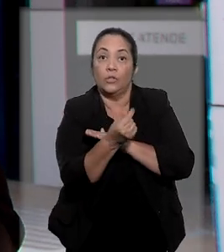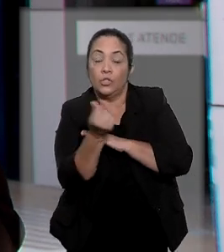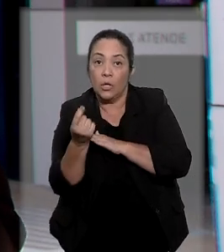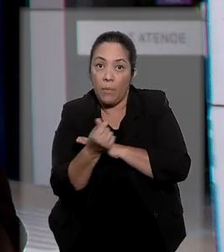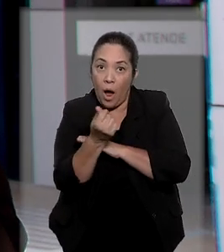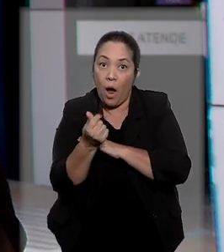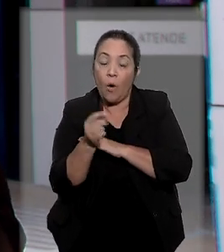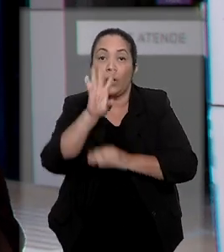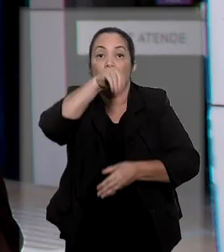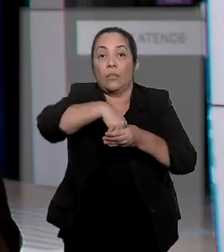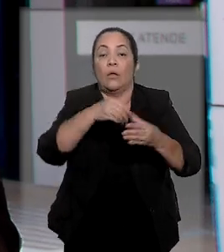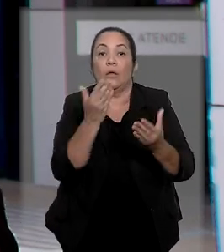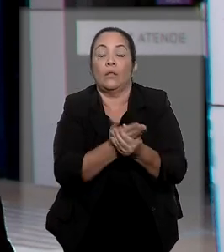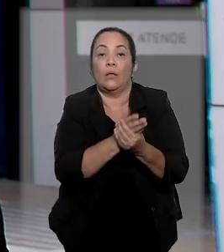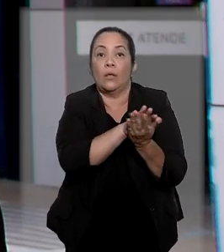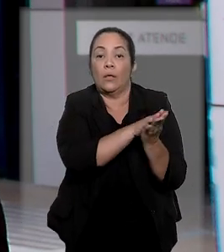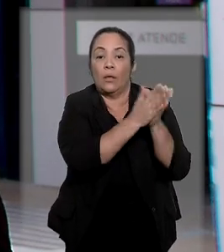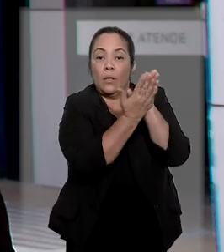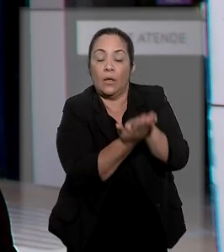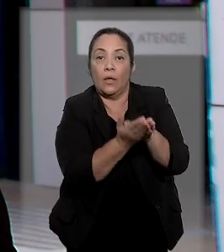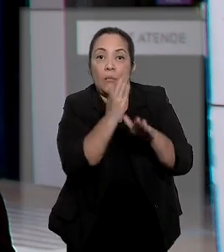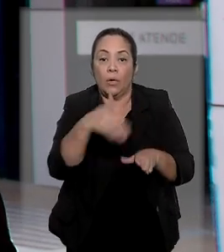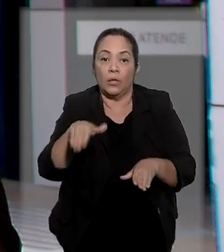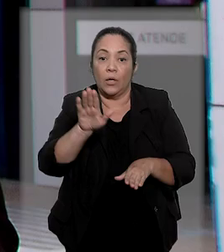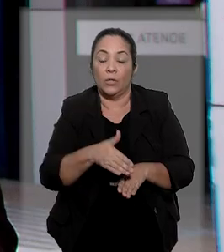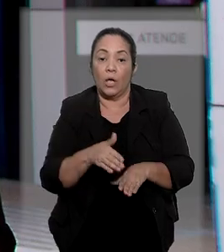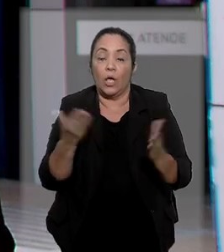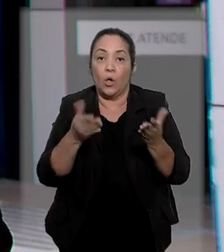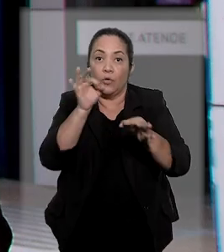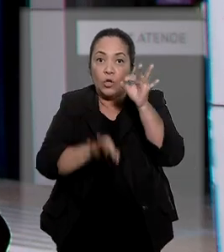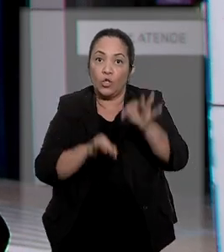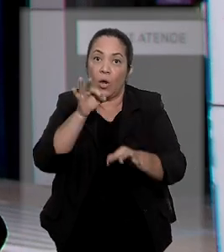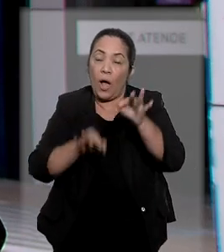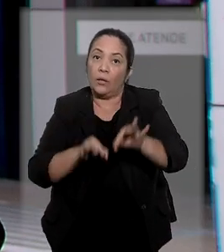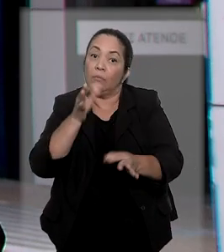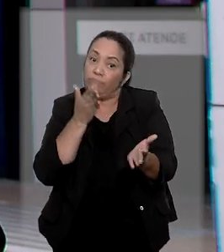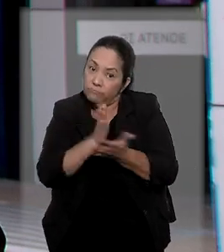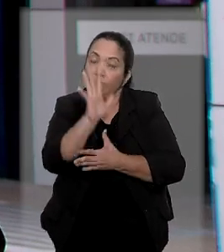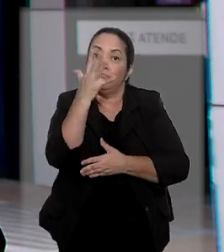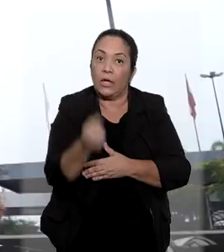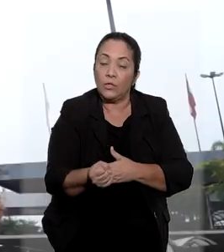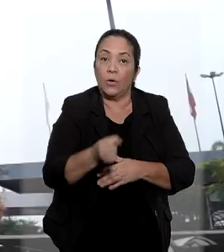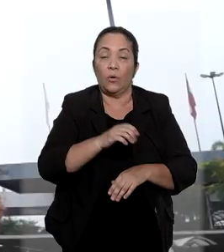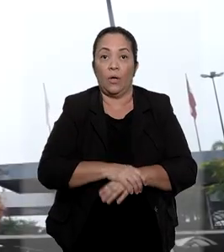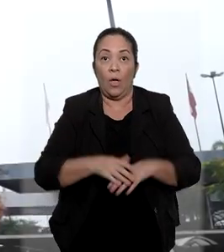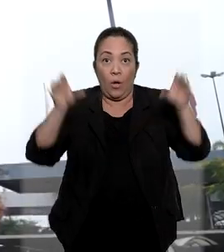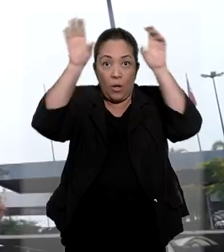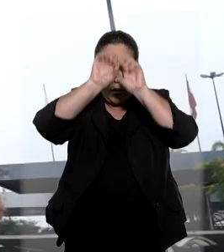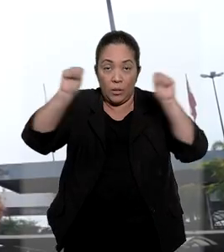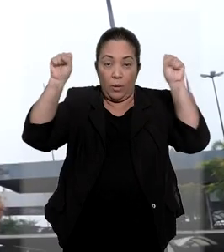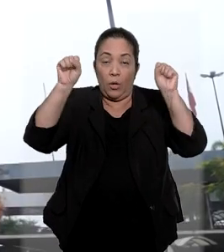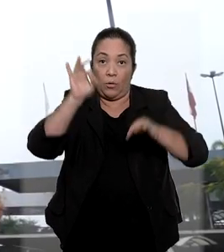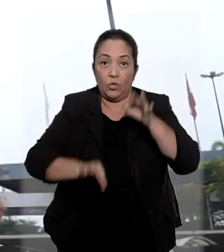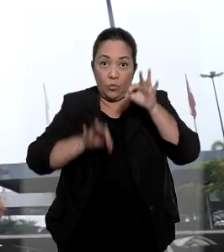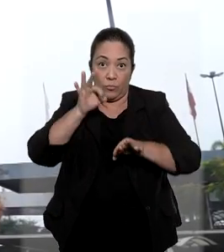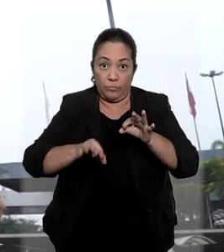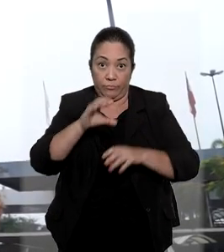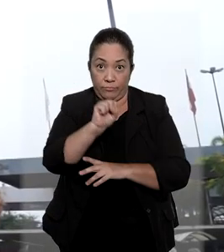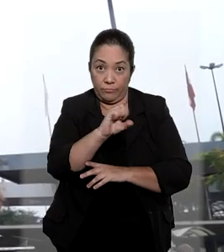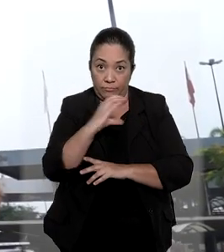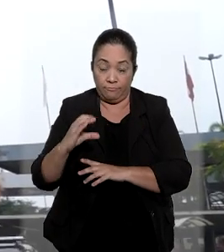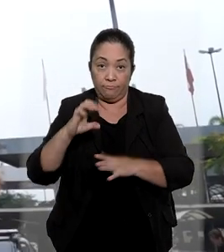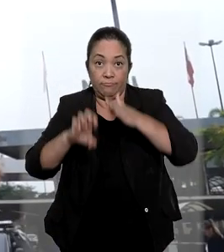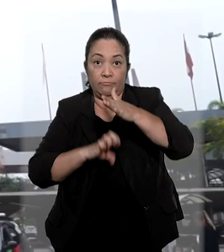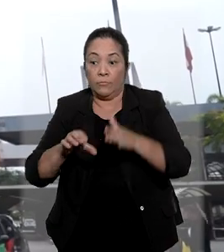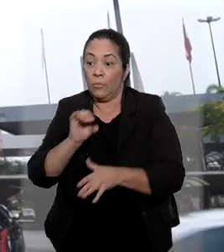discutidos na ação principal. A ação anulatória foi julgada procedente. No Tribunal de Justiça de Santa Catarina,